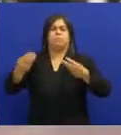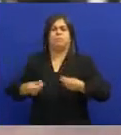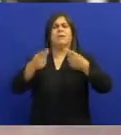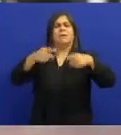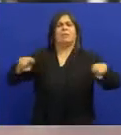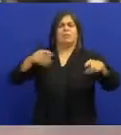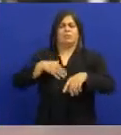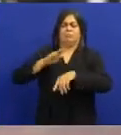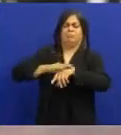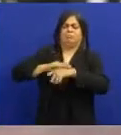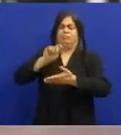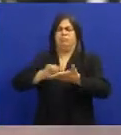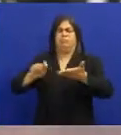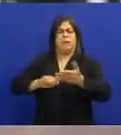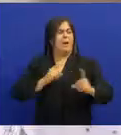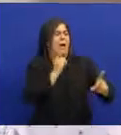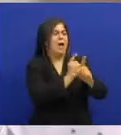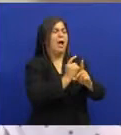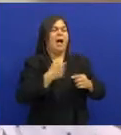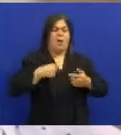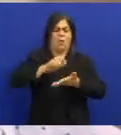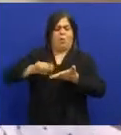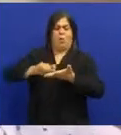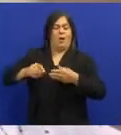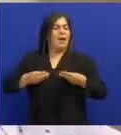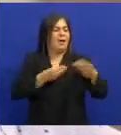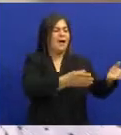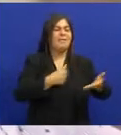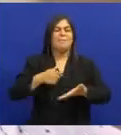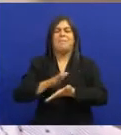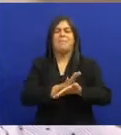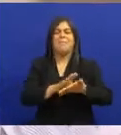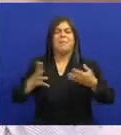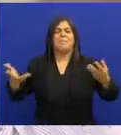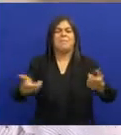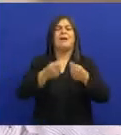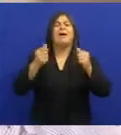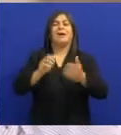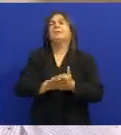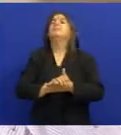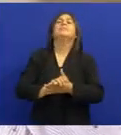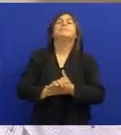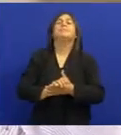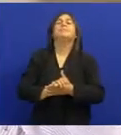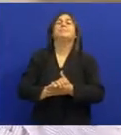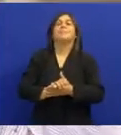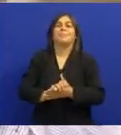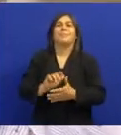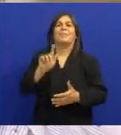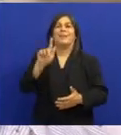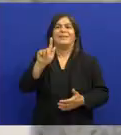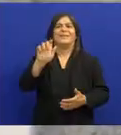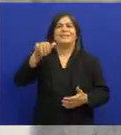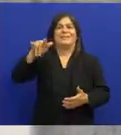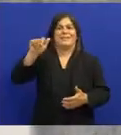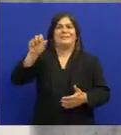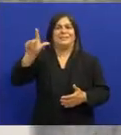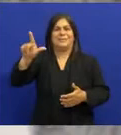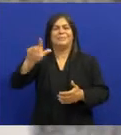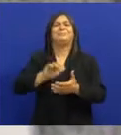interpretar a música Música da minha criatividade E a partir dessa situação Genival Macedo Compositor